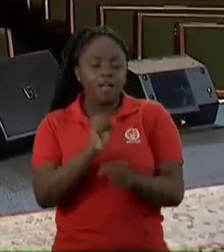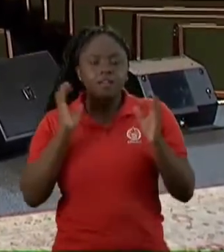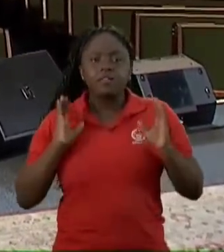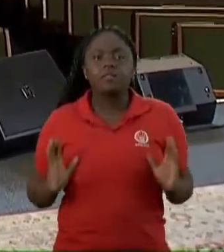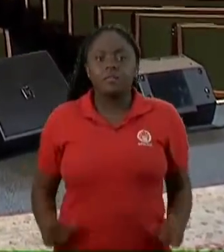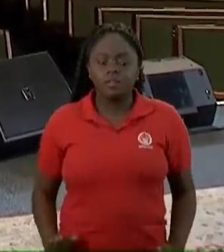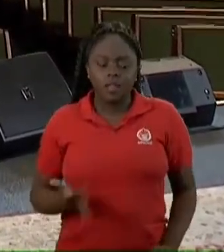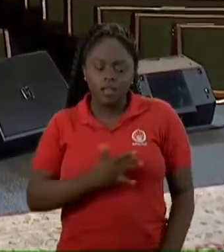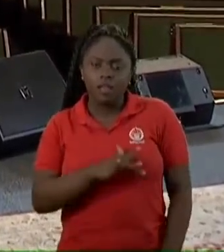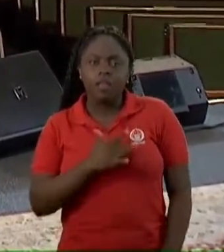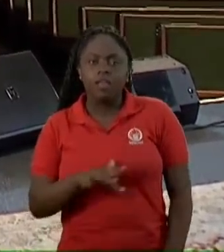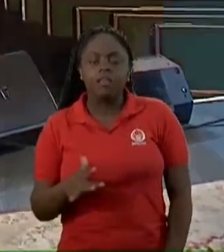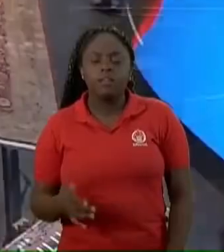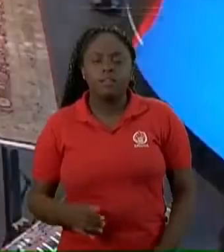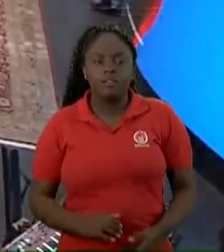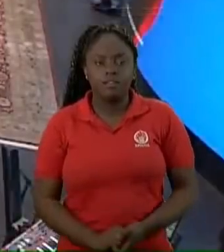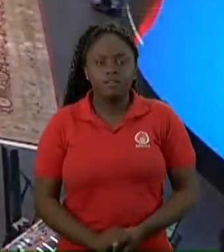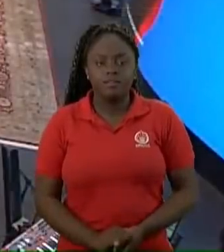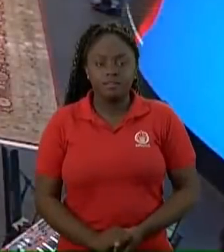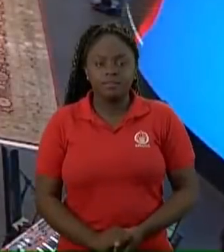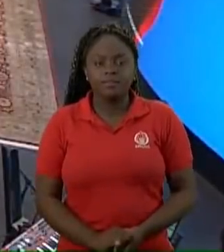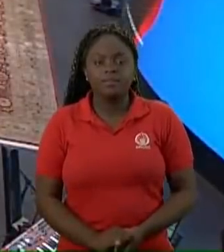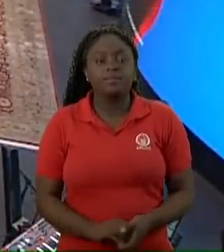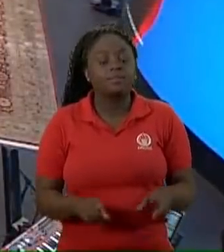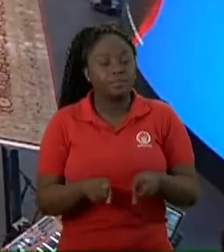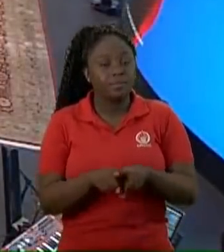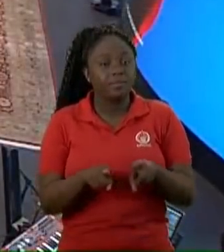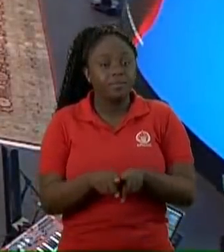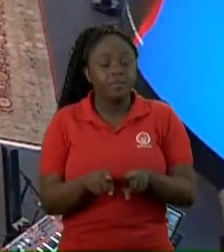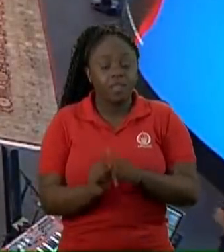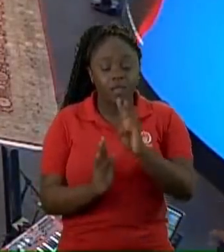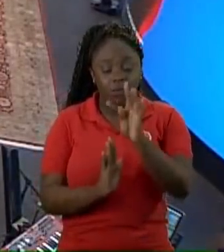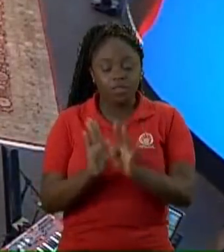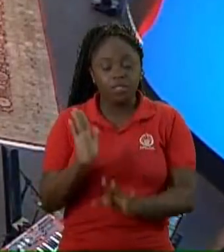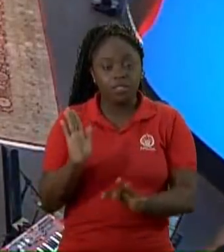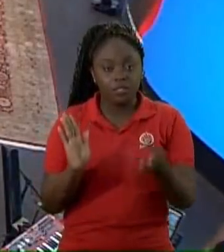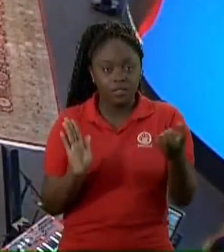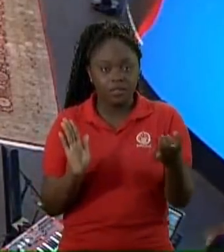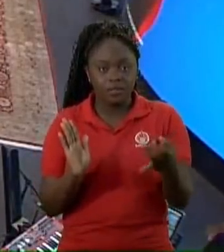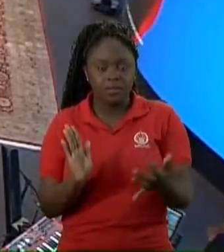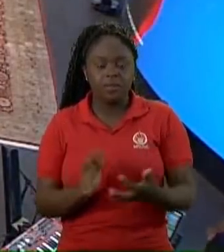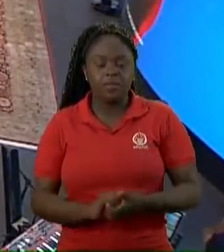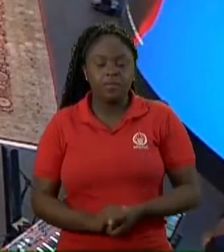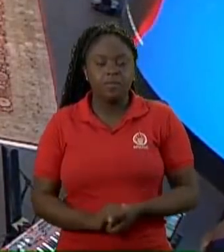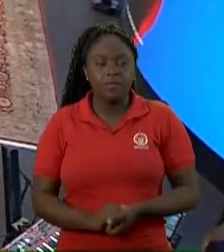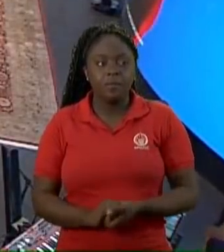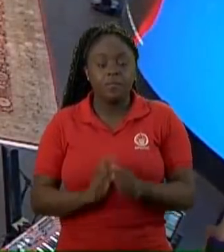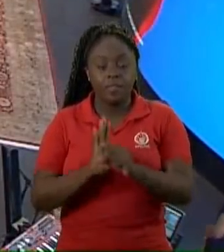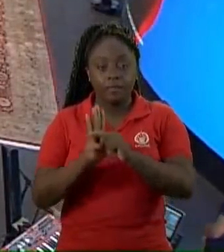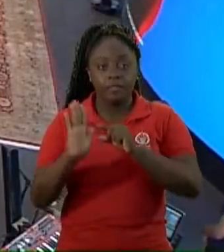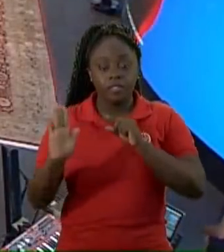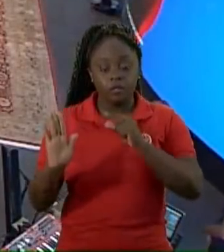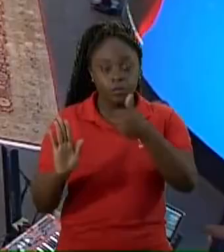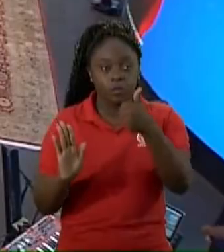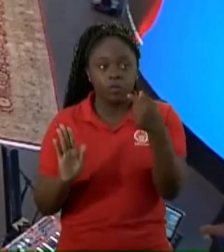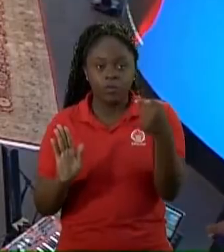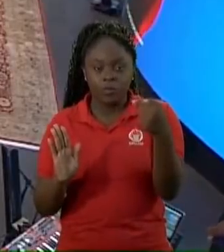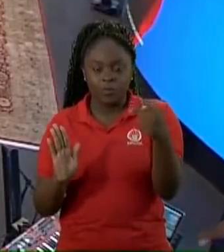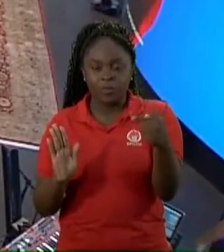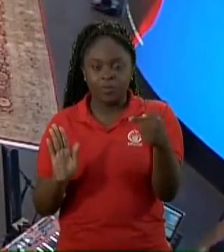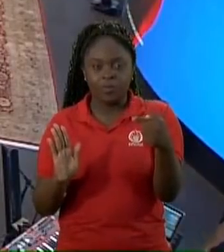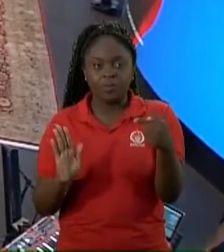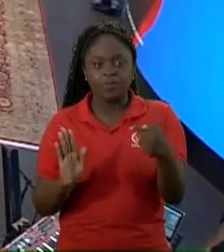Saia O mais? O que mais que a gente vê aqui nesse texto? A gente vê aqui no verso 17